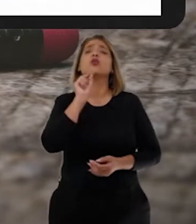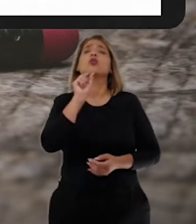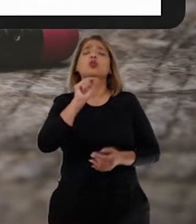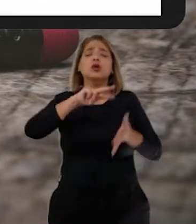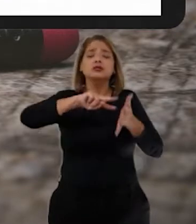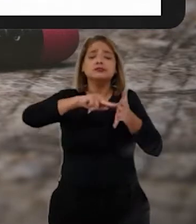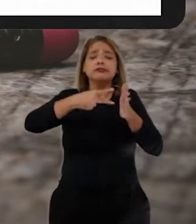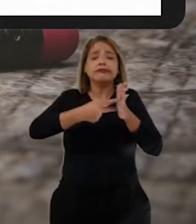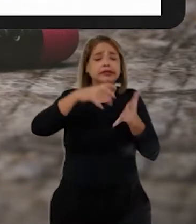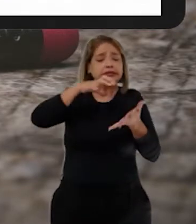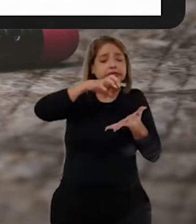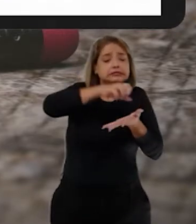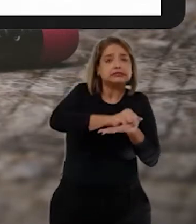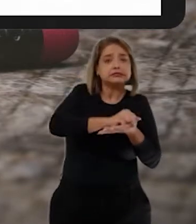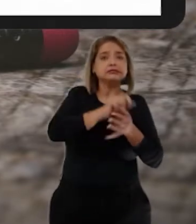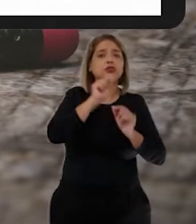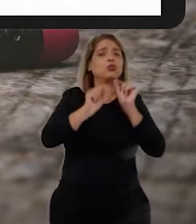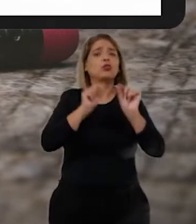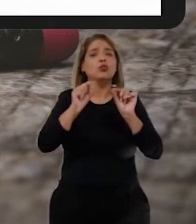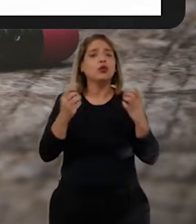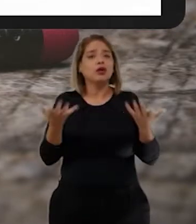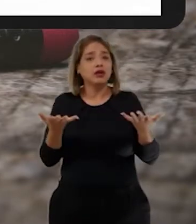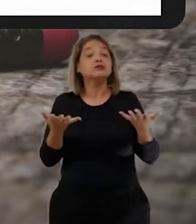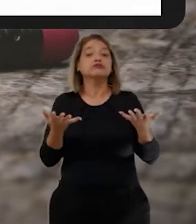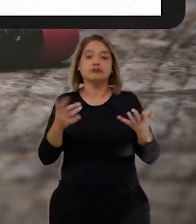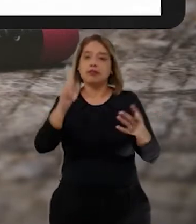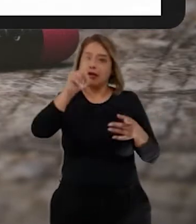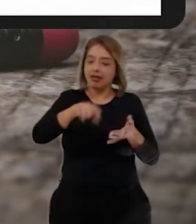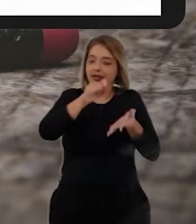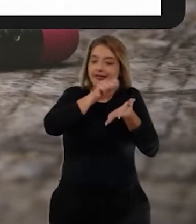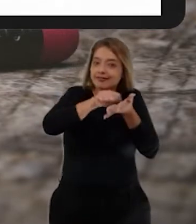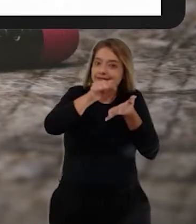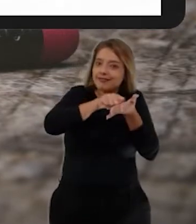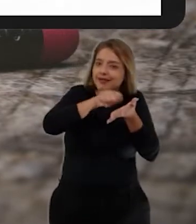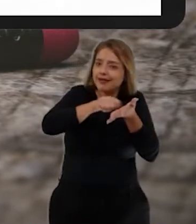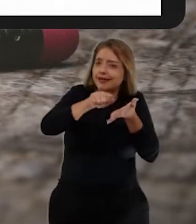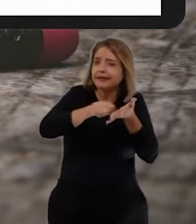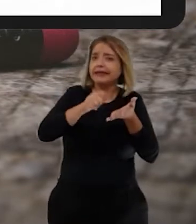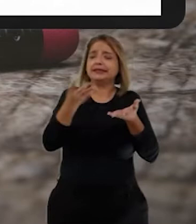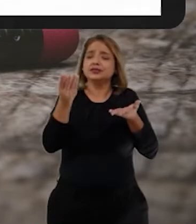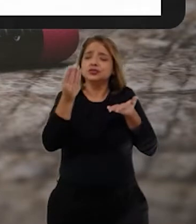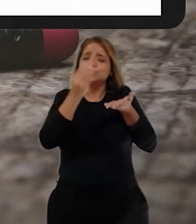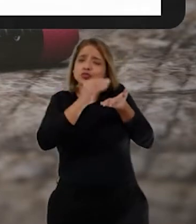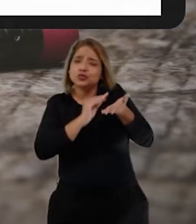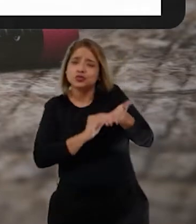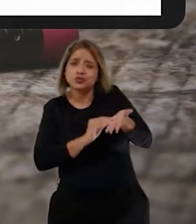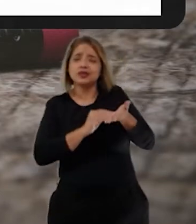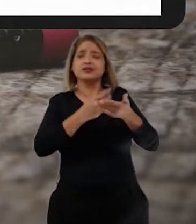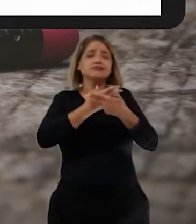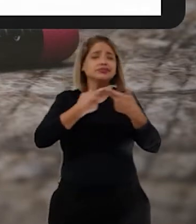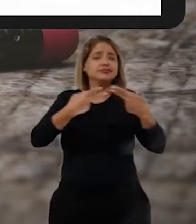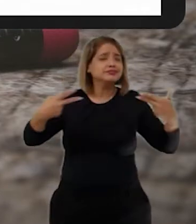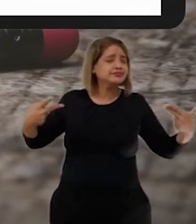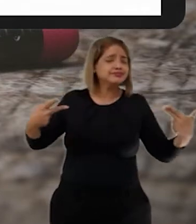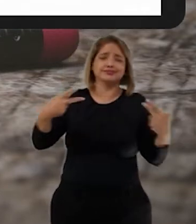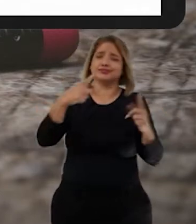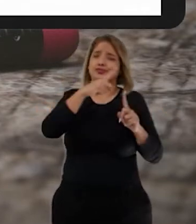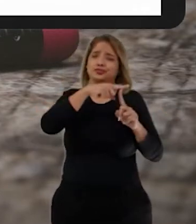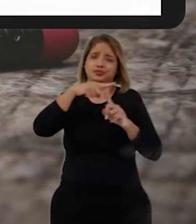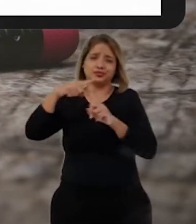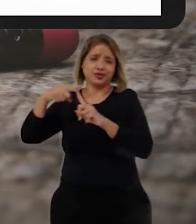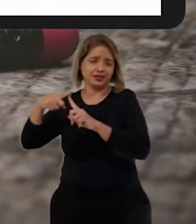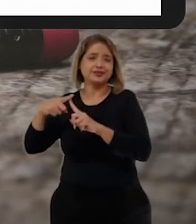que significa registrar? Significa escrever, anotar. Existem várias formas de